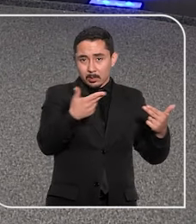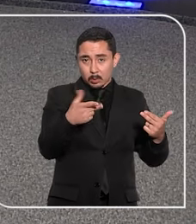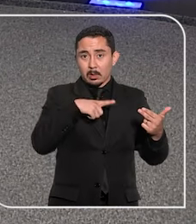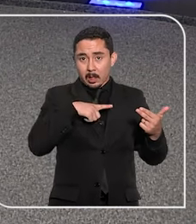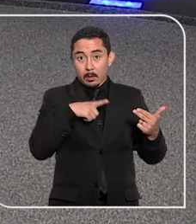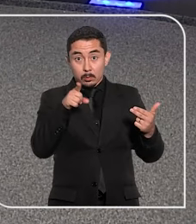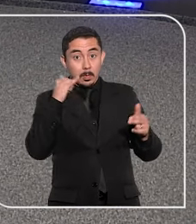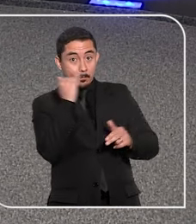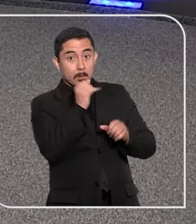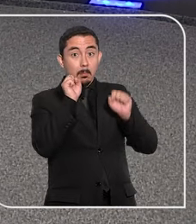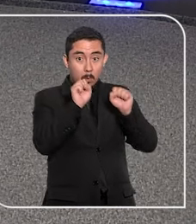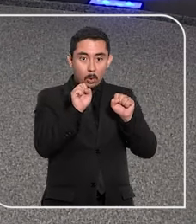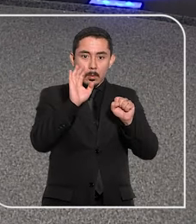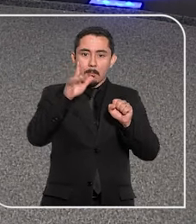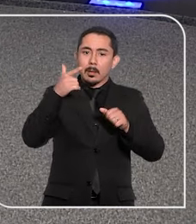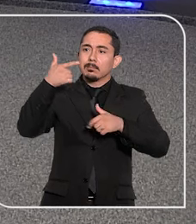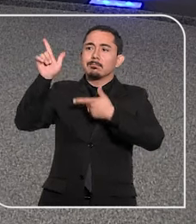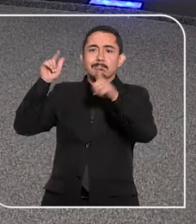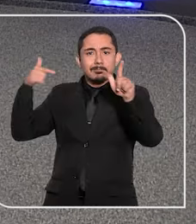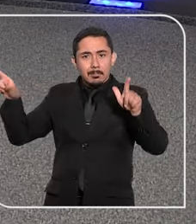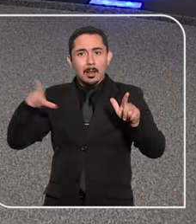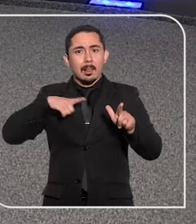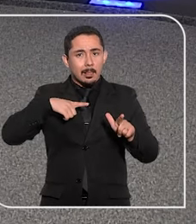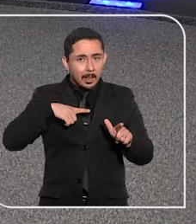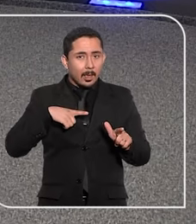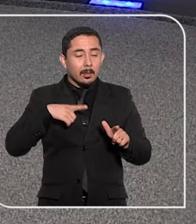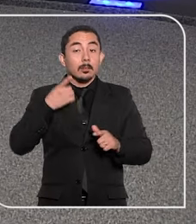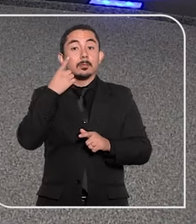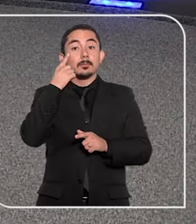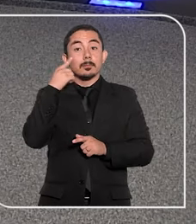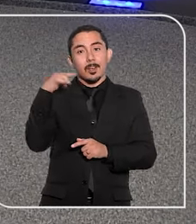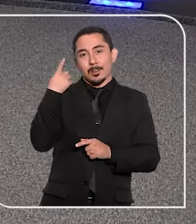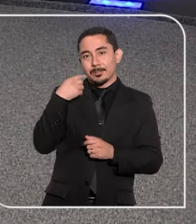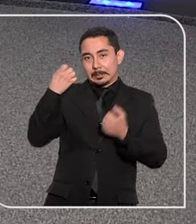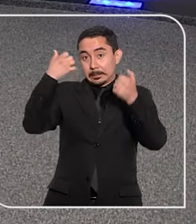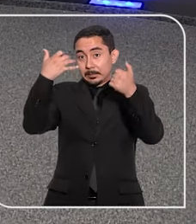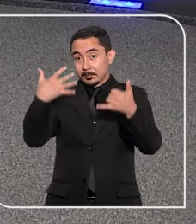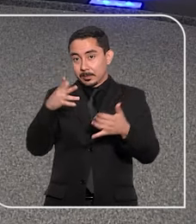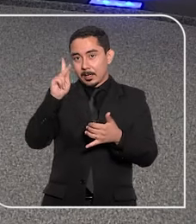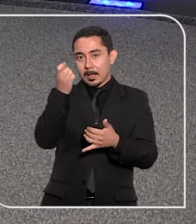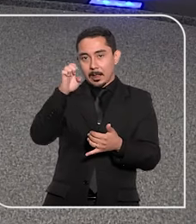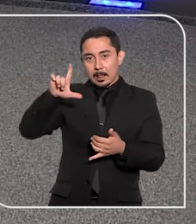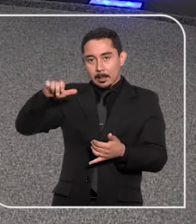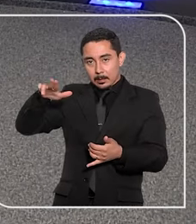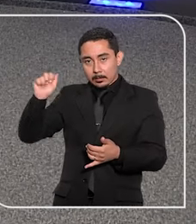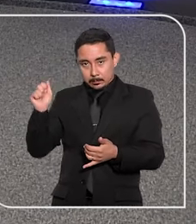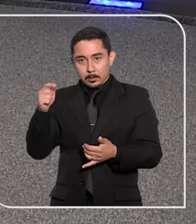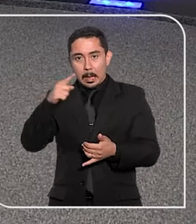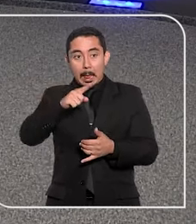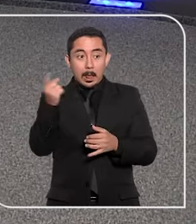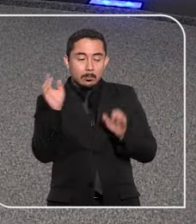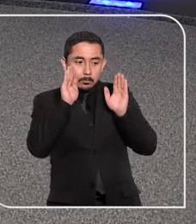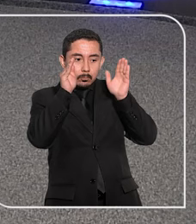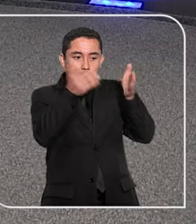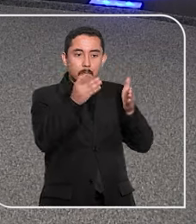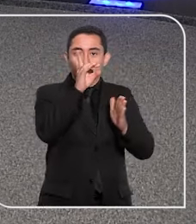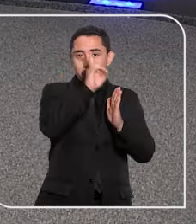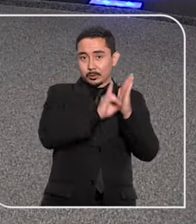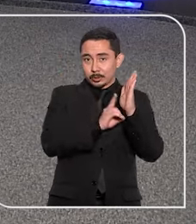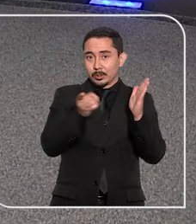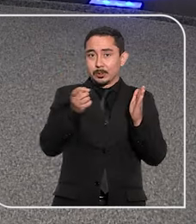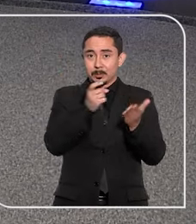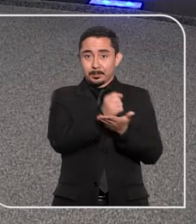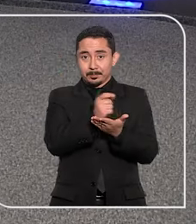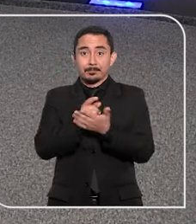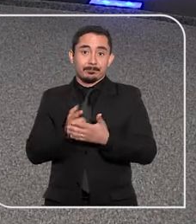usuário de aplicativo de transporte de passageiro? Vamos entender melhor com a advogada Helena Lariuti, especialista em direito